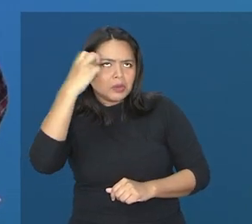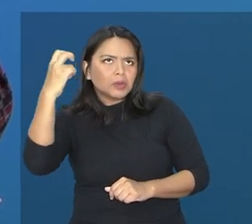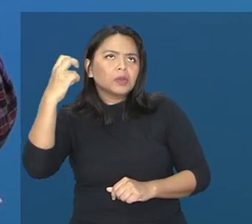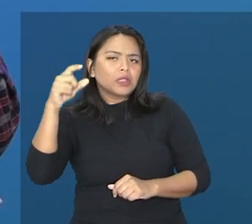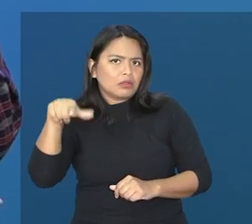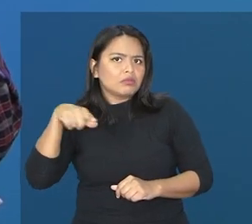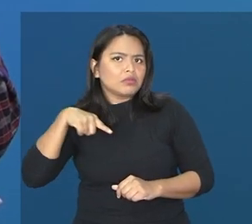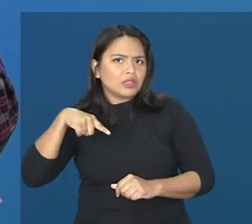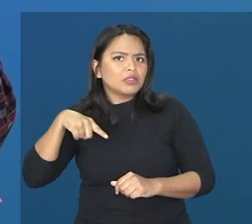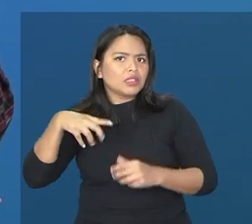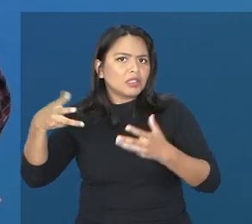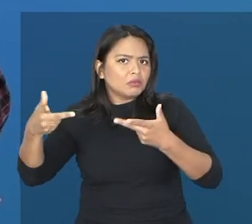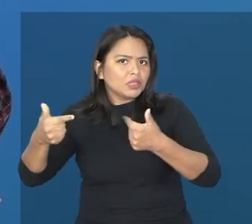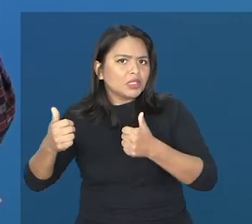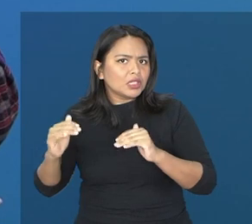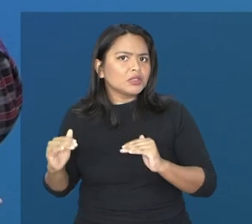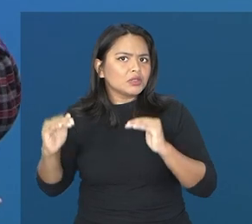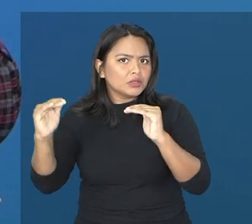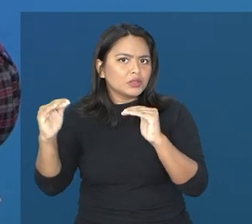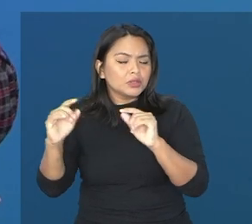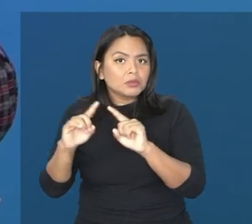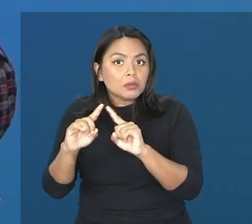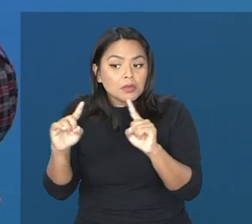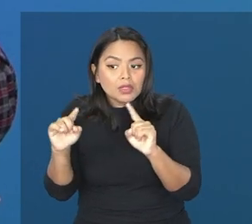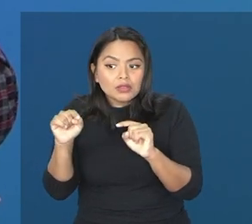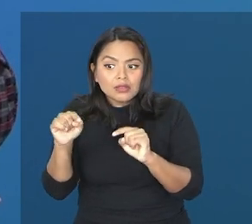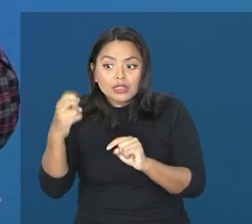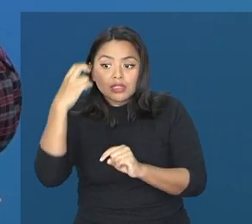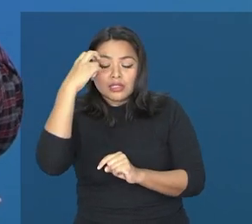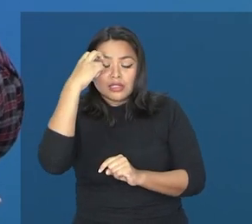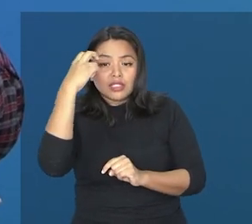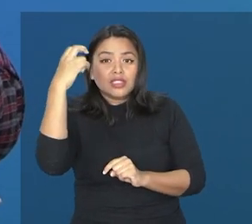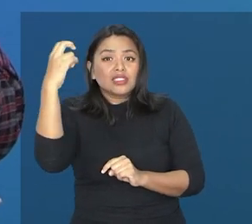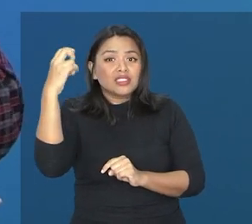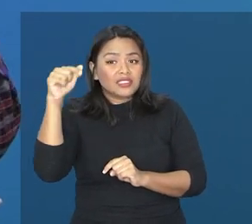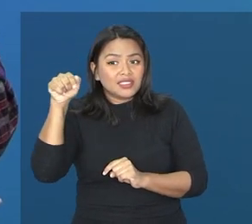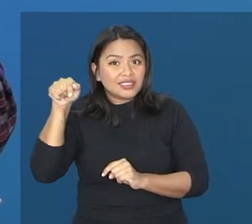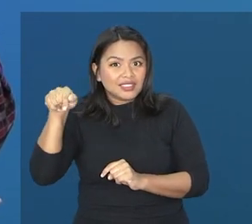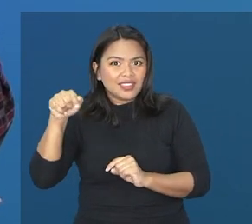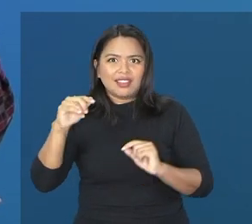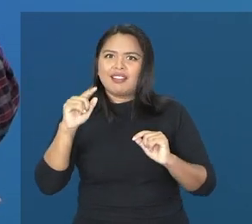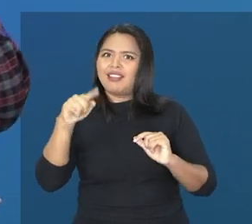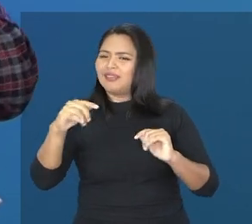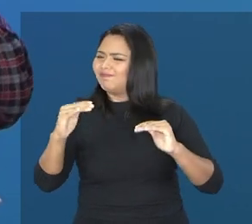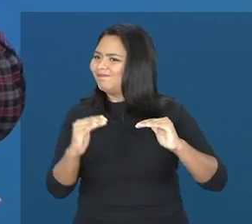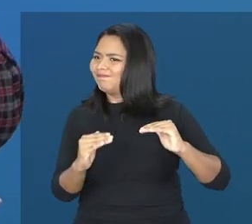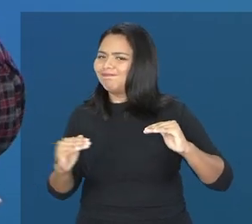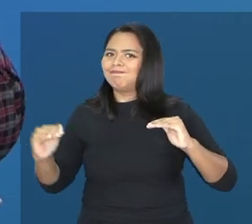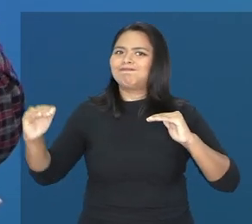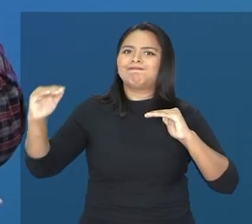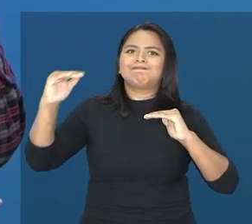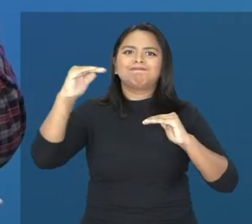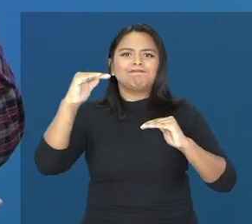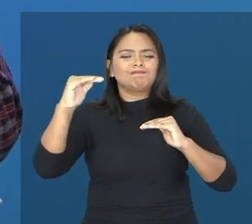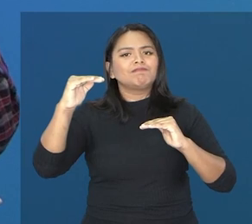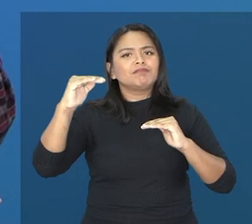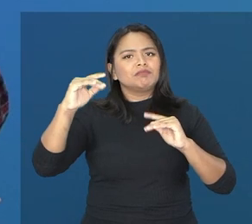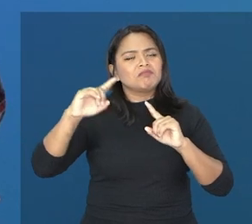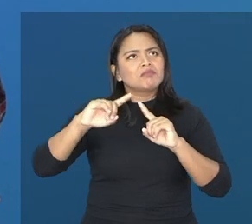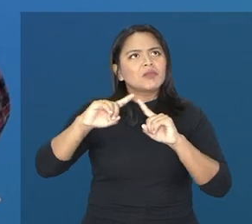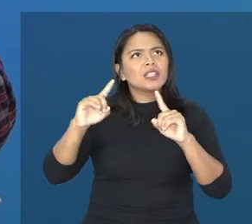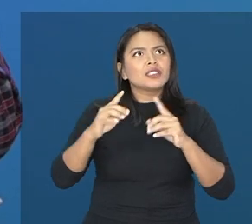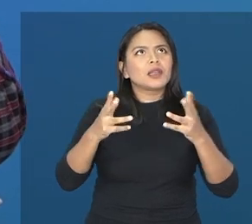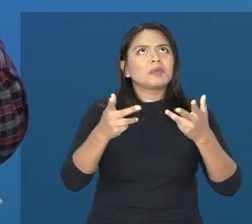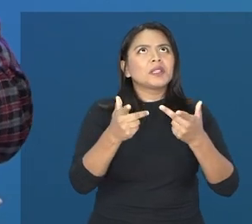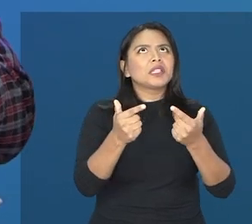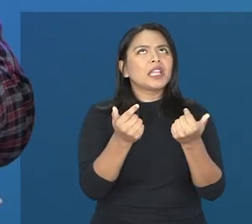certo? Mas ela tem uma inteligência superior, evidentemente. Mas essas altas habilidades, ela